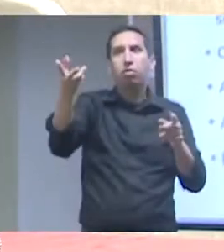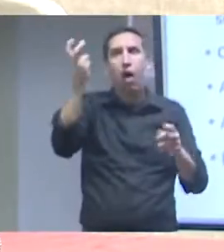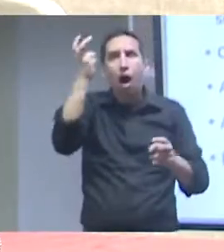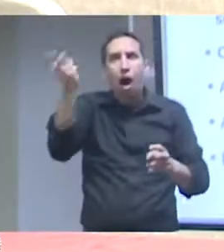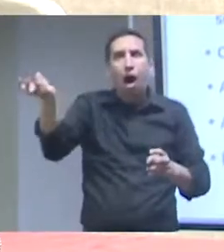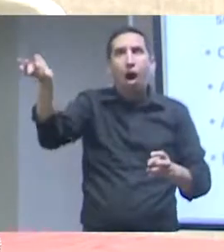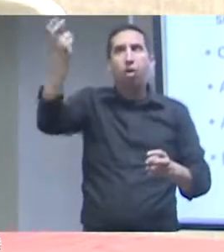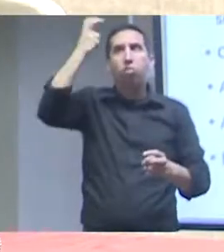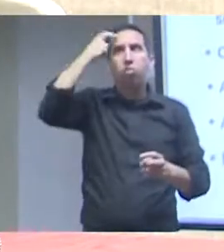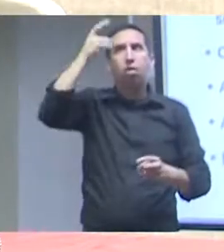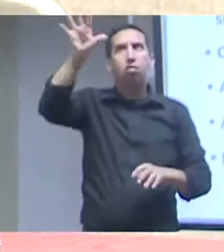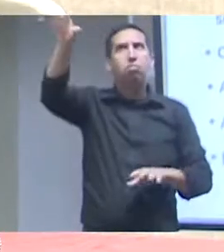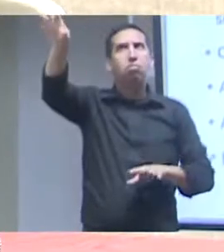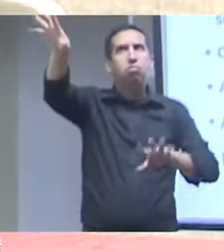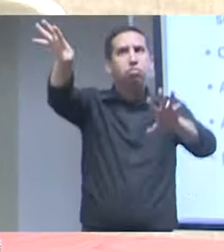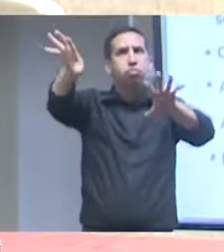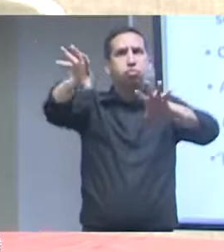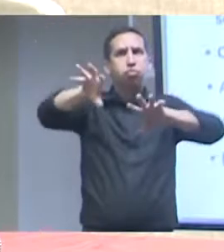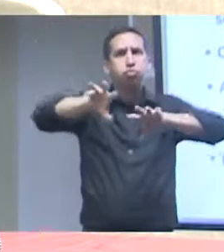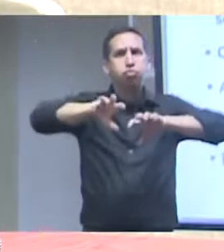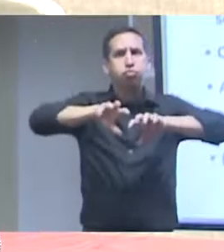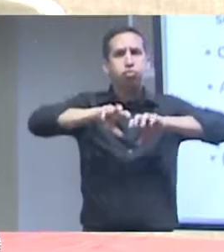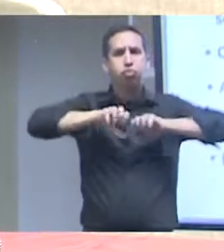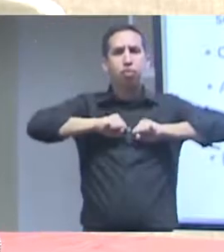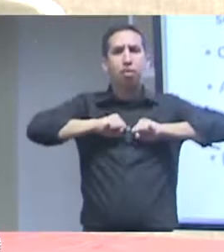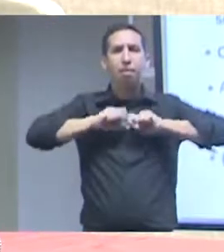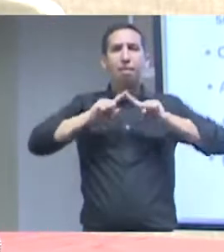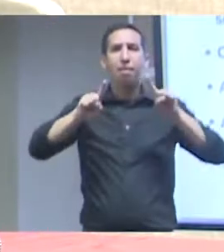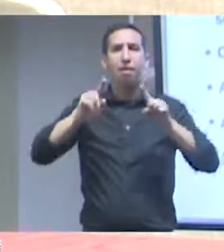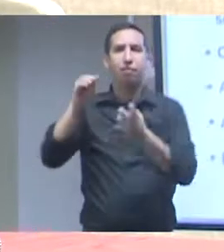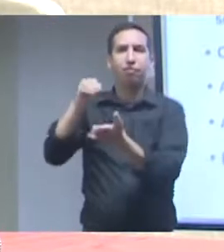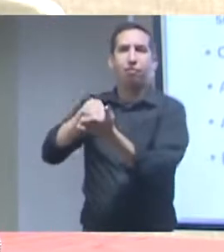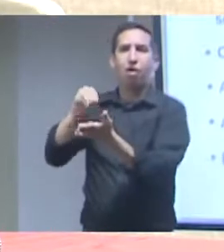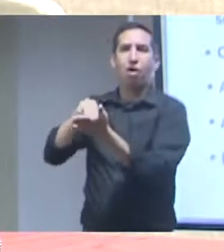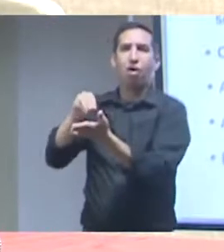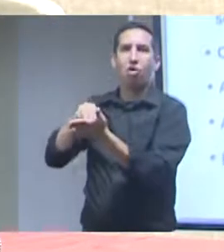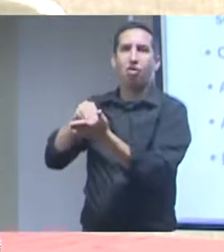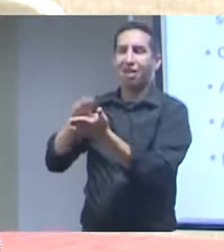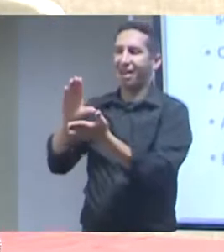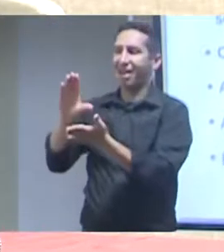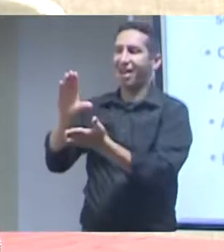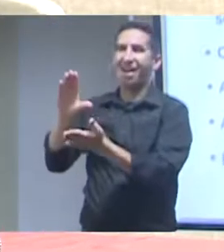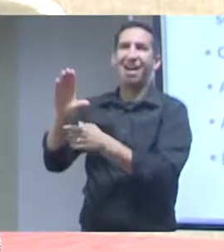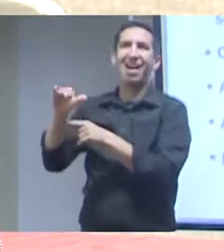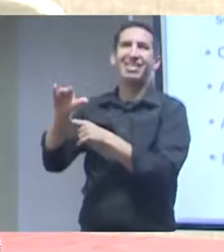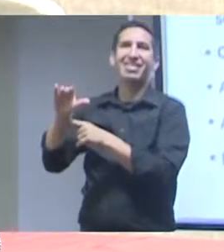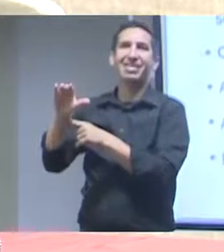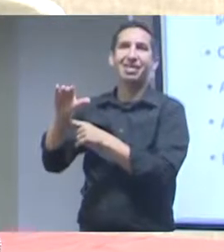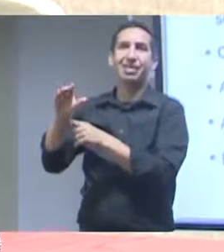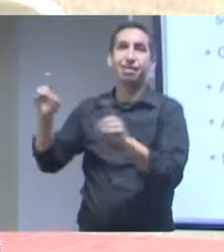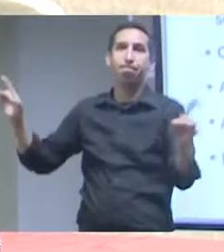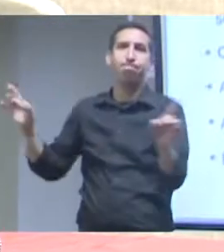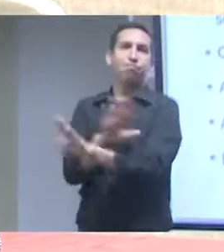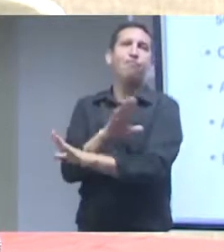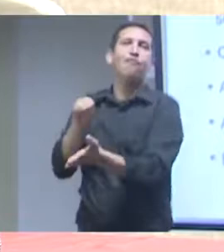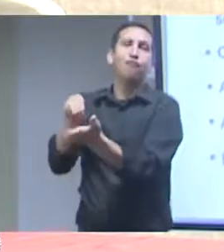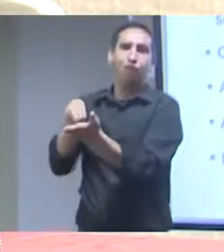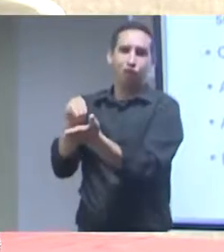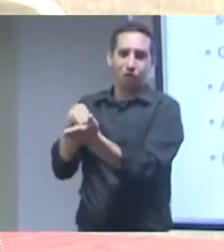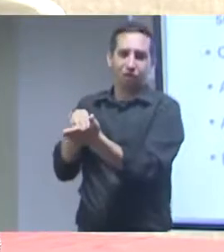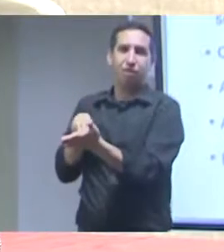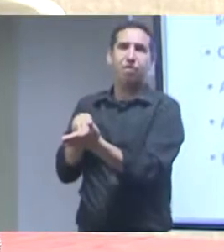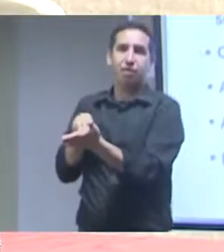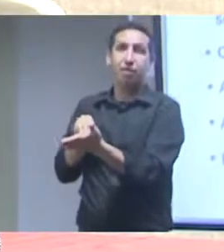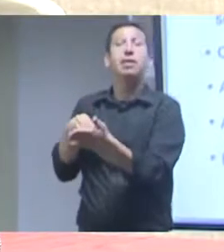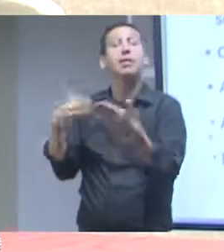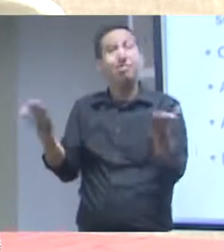da ciência com a sociedade. Por fim, a gente precisa pensar também, quando a gente está falando